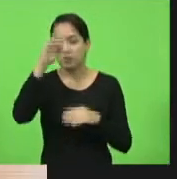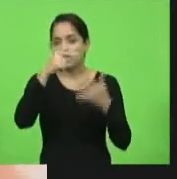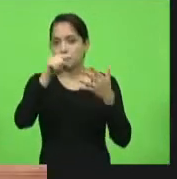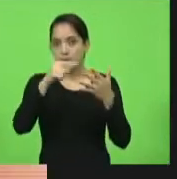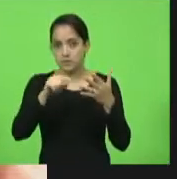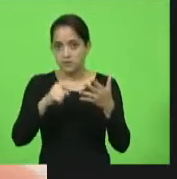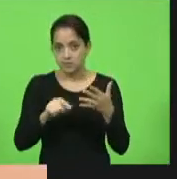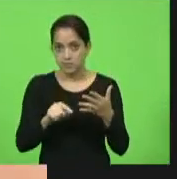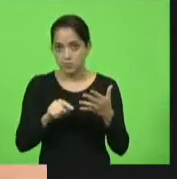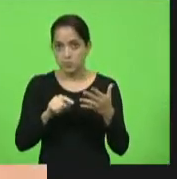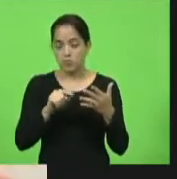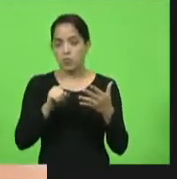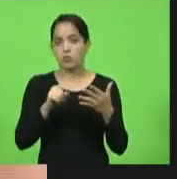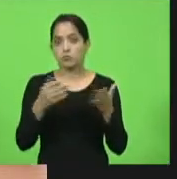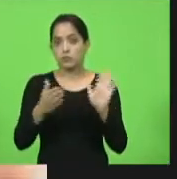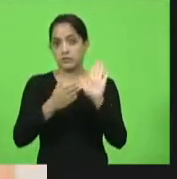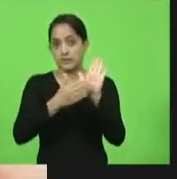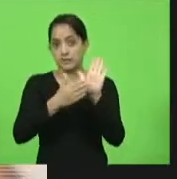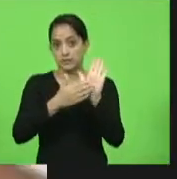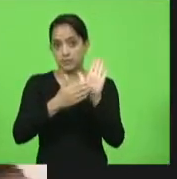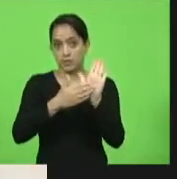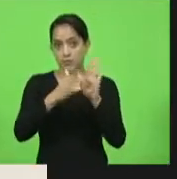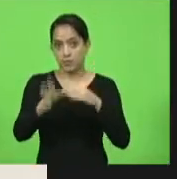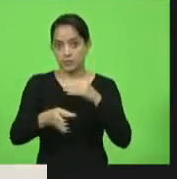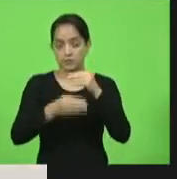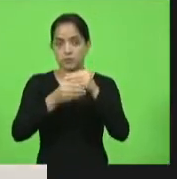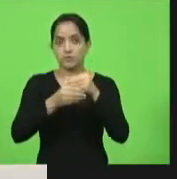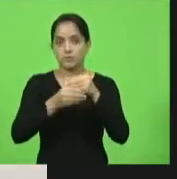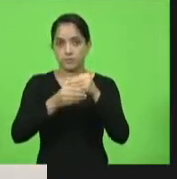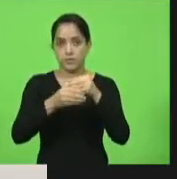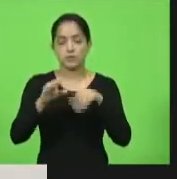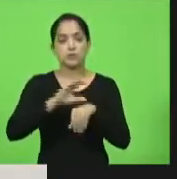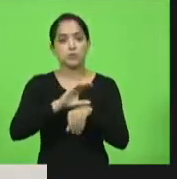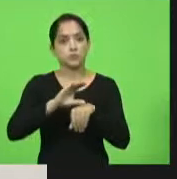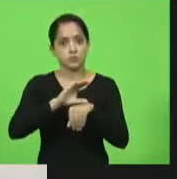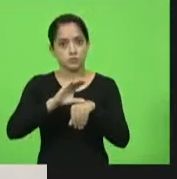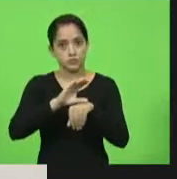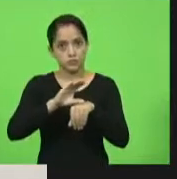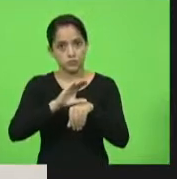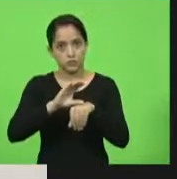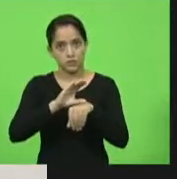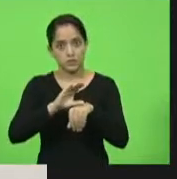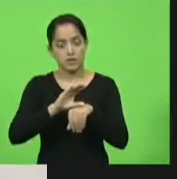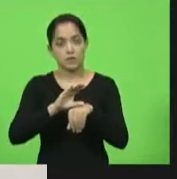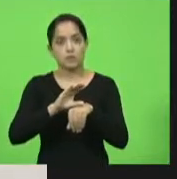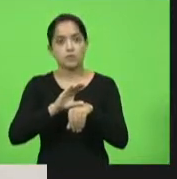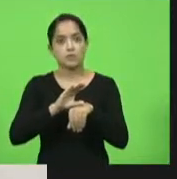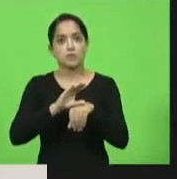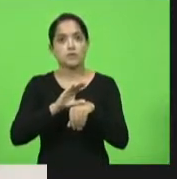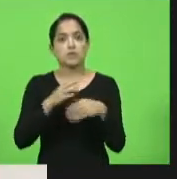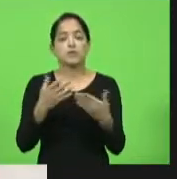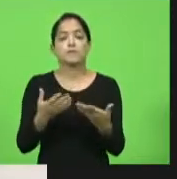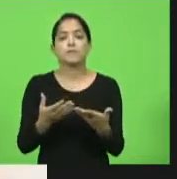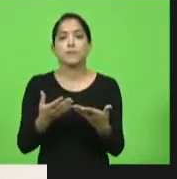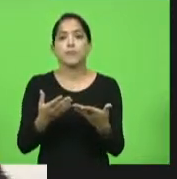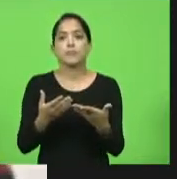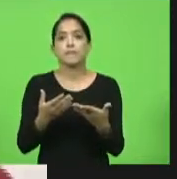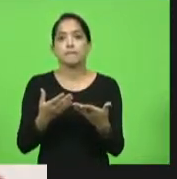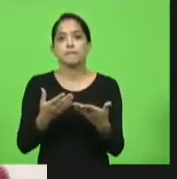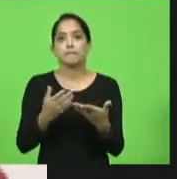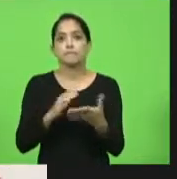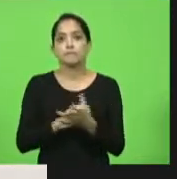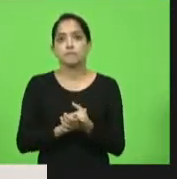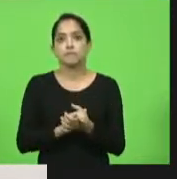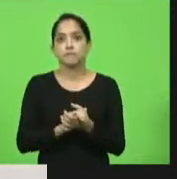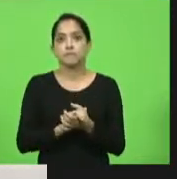que essa proposta de emenda constitucional atinge estão os